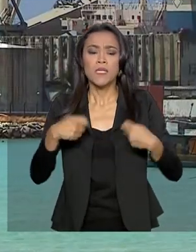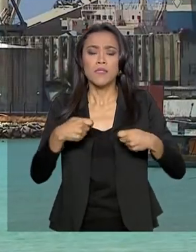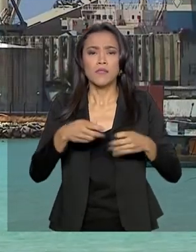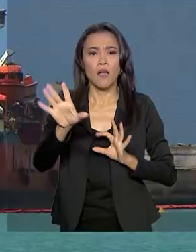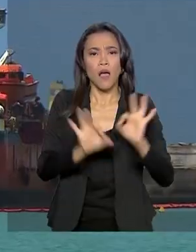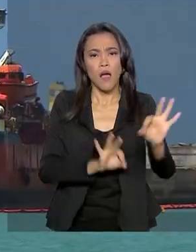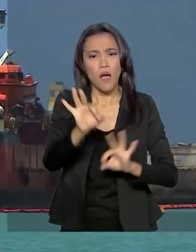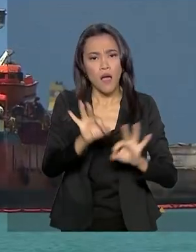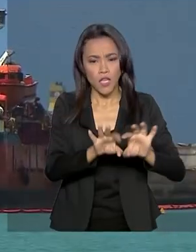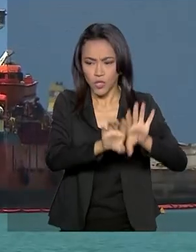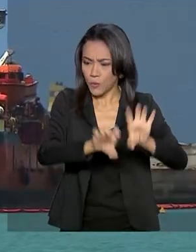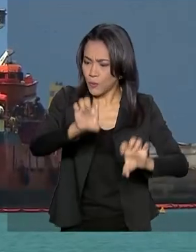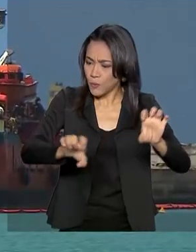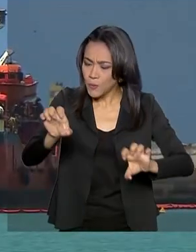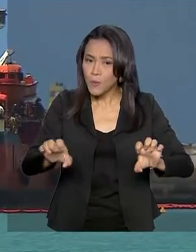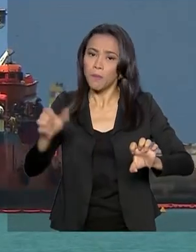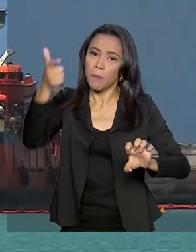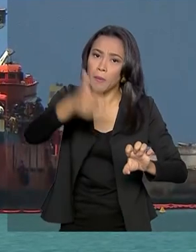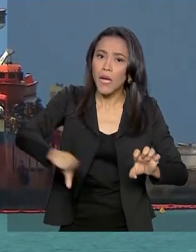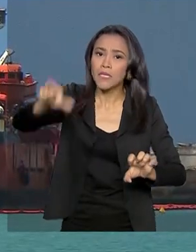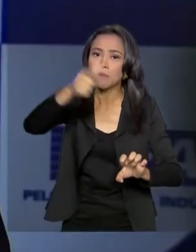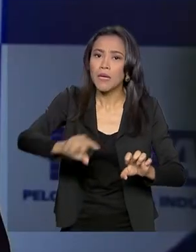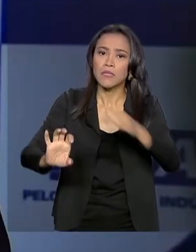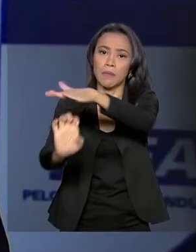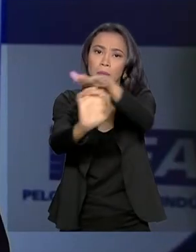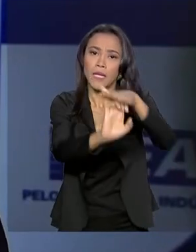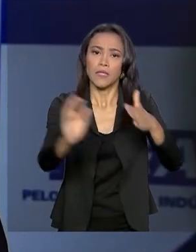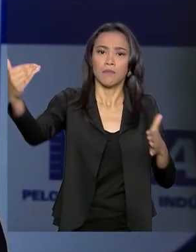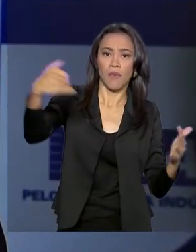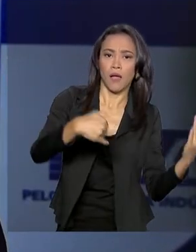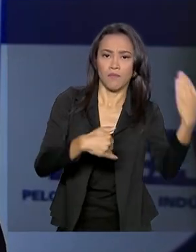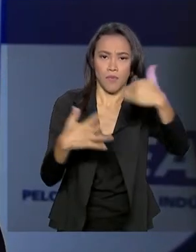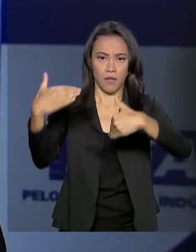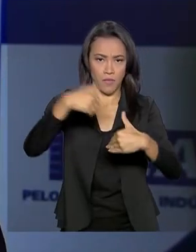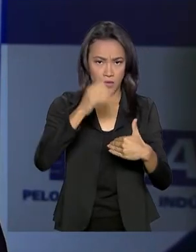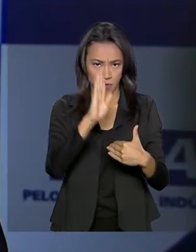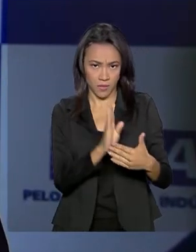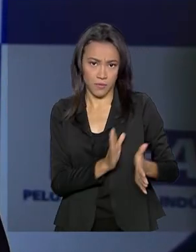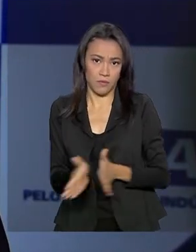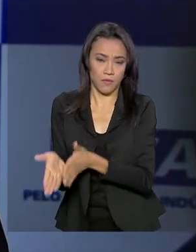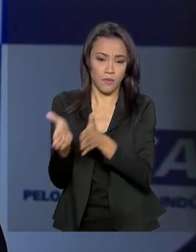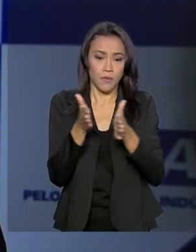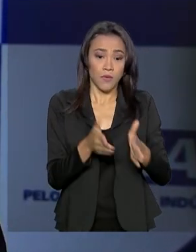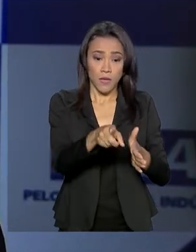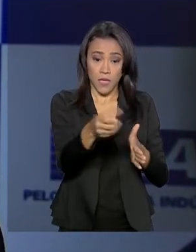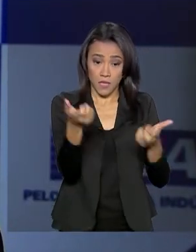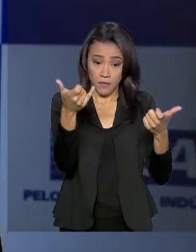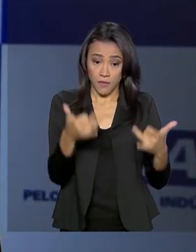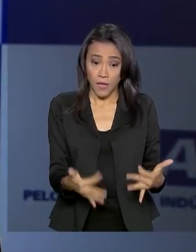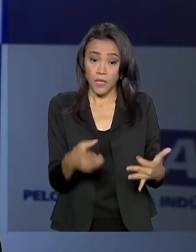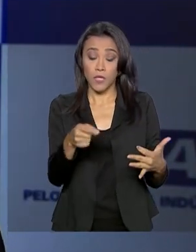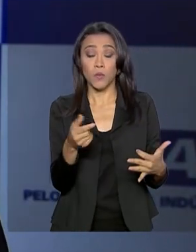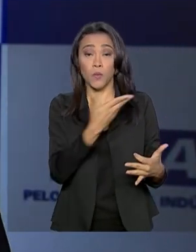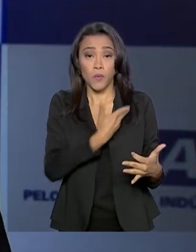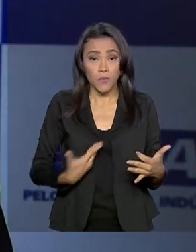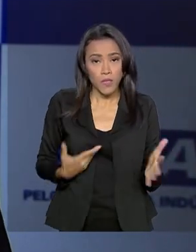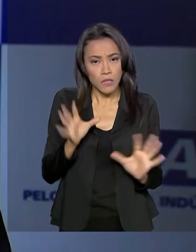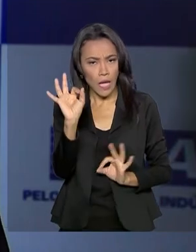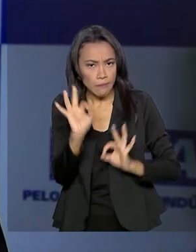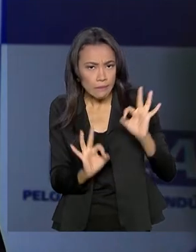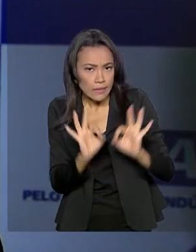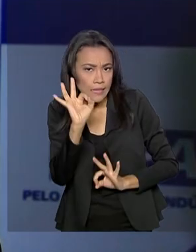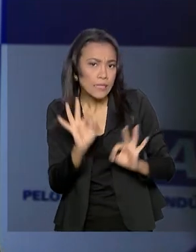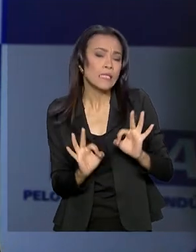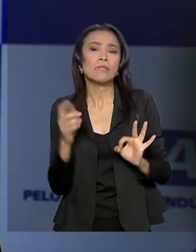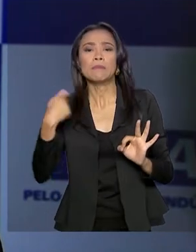infraestrutura para atrair novos investidores. Hoje o governo se ressente de uma capacidade para investir. Consequentemente, o governo